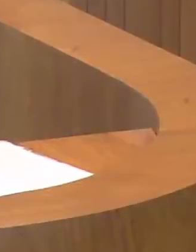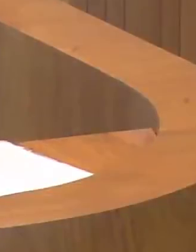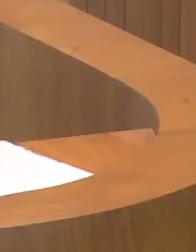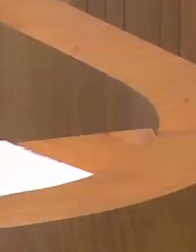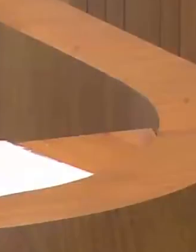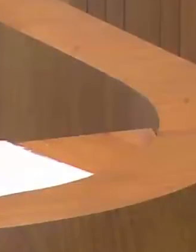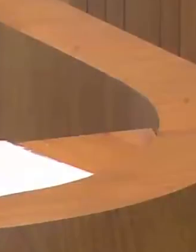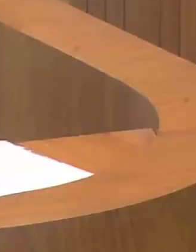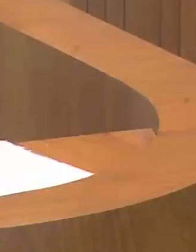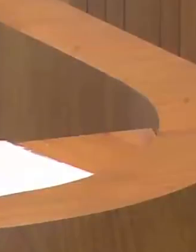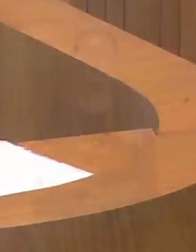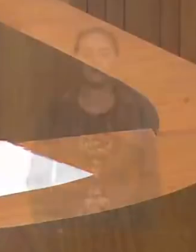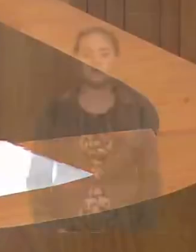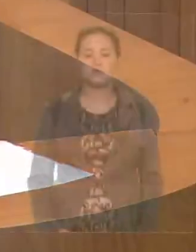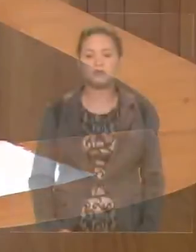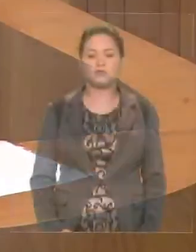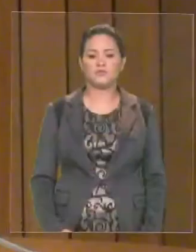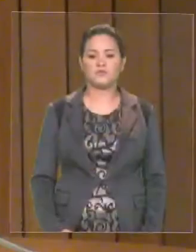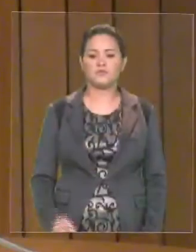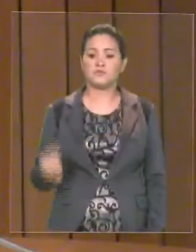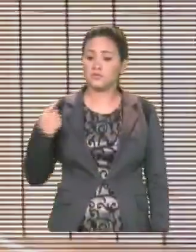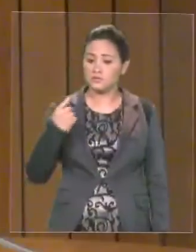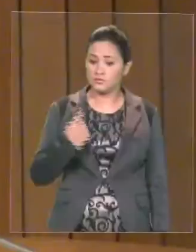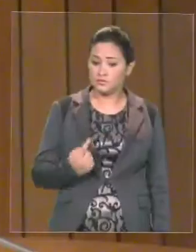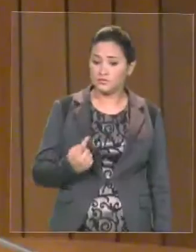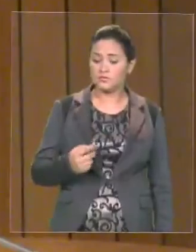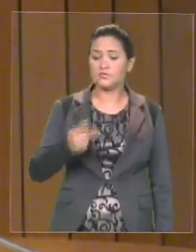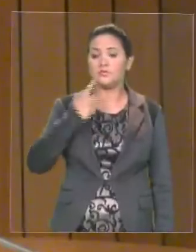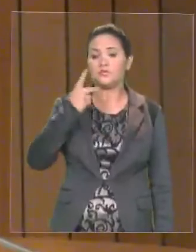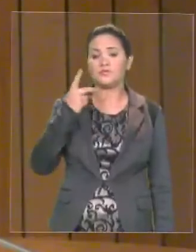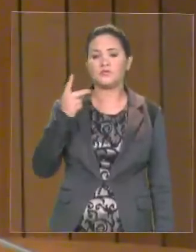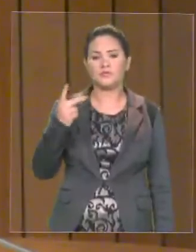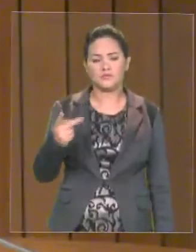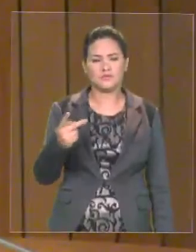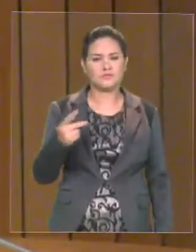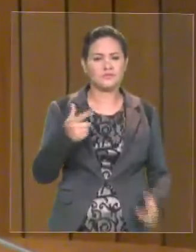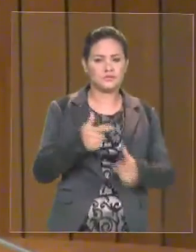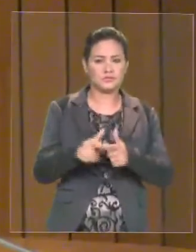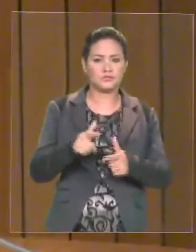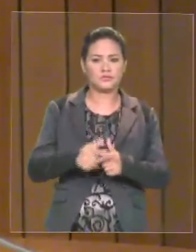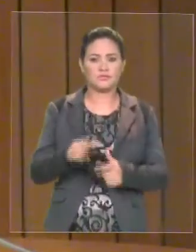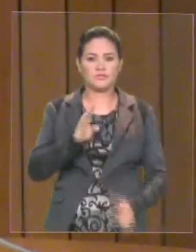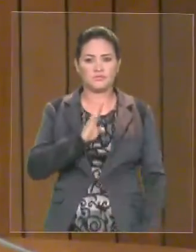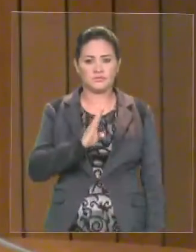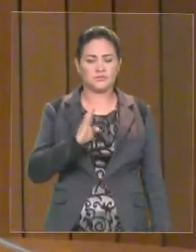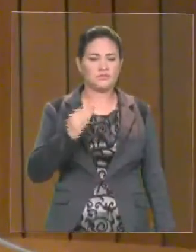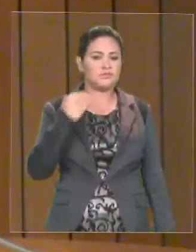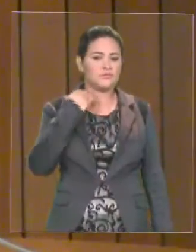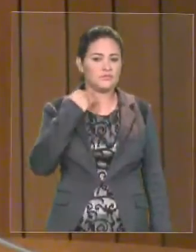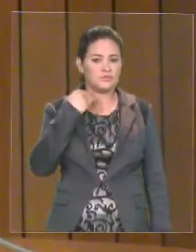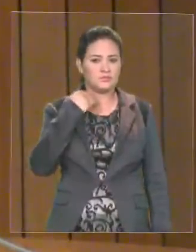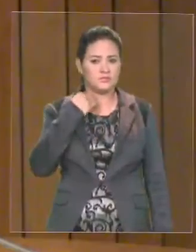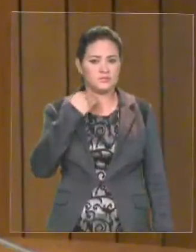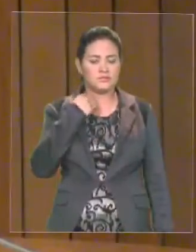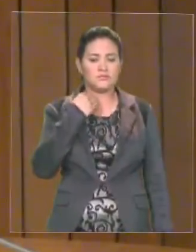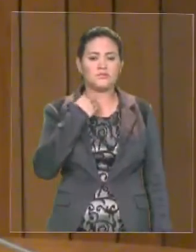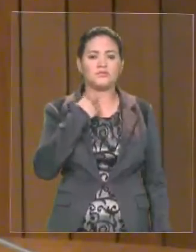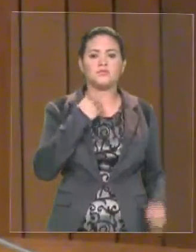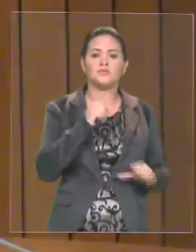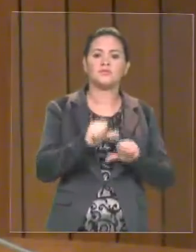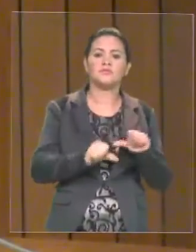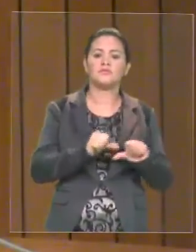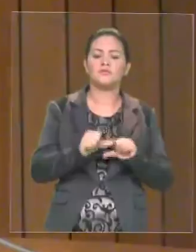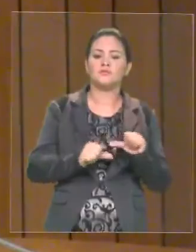do Brasil e falei sobre a questão das agências que estão fechadas no interior, que estão sendo transformadas de agências apenas para